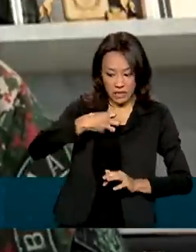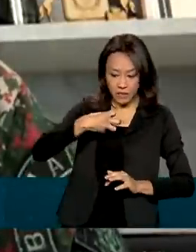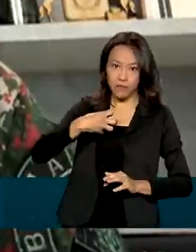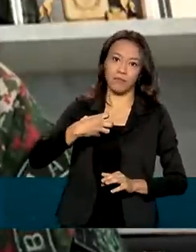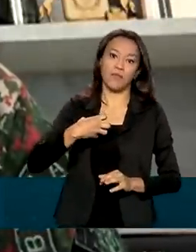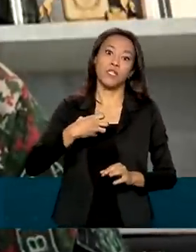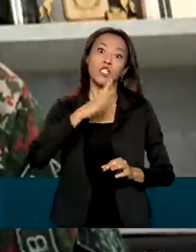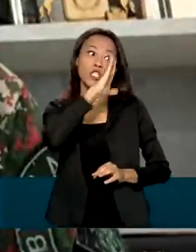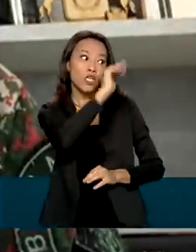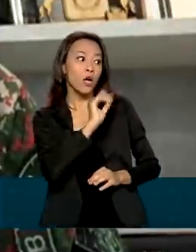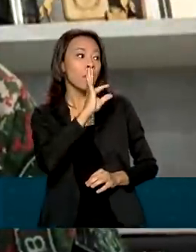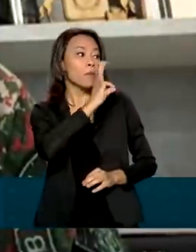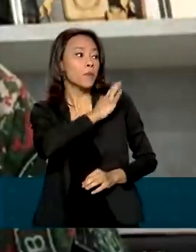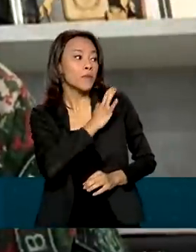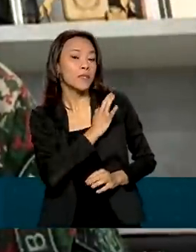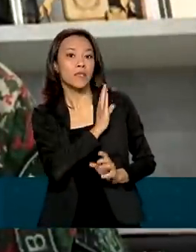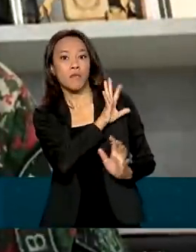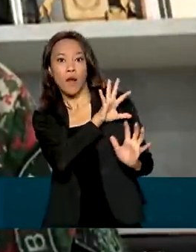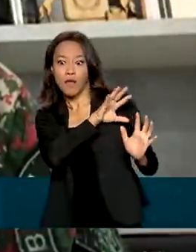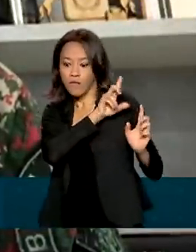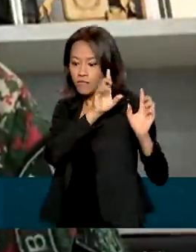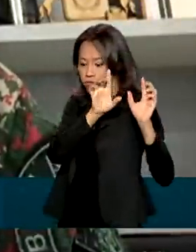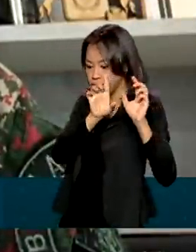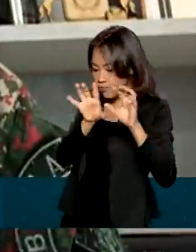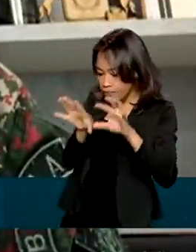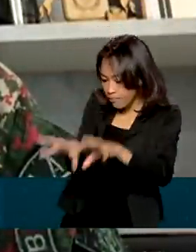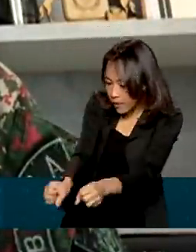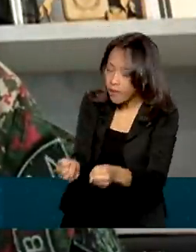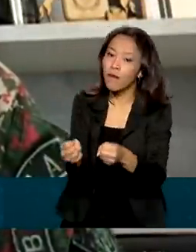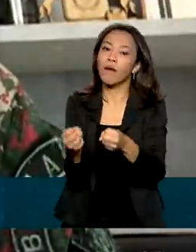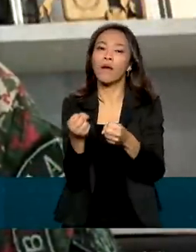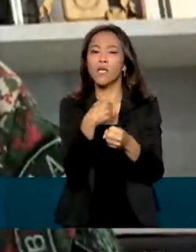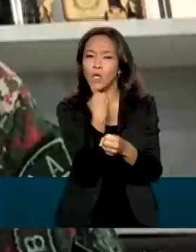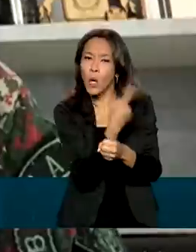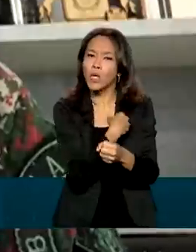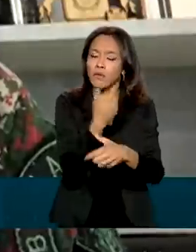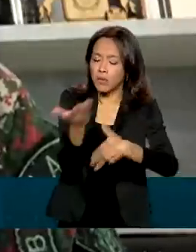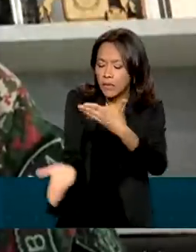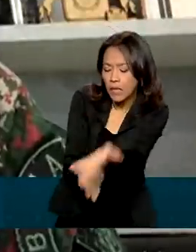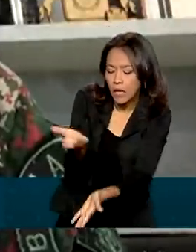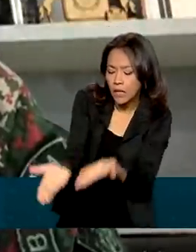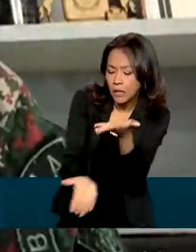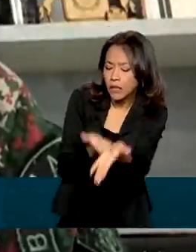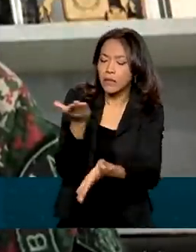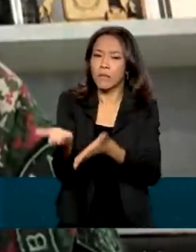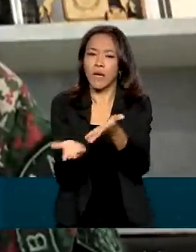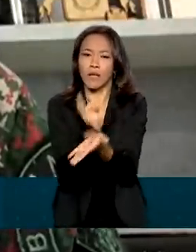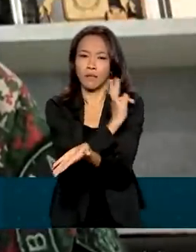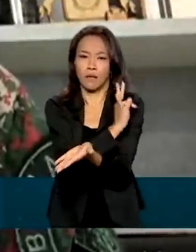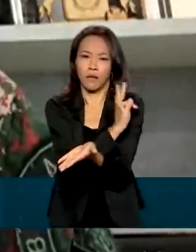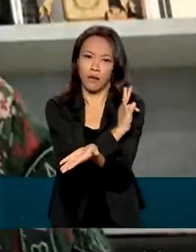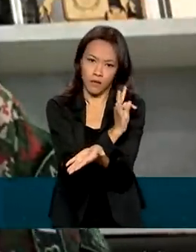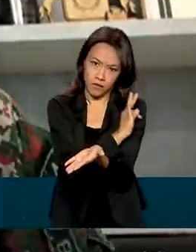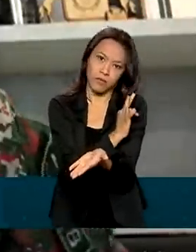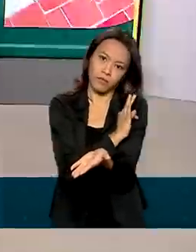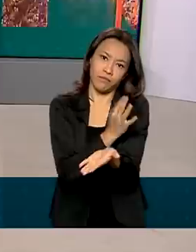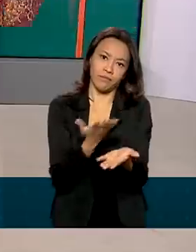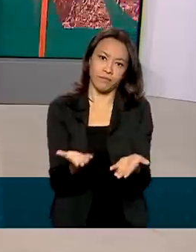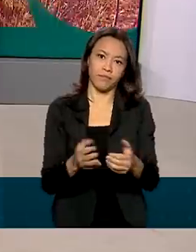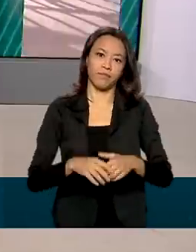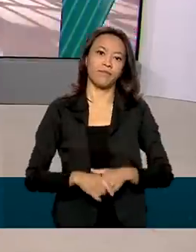Chame a Polícia Militar Ambiental que iremos fazer todo o trabalho técnico que nos é peculiar.